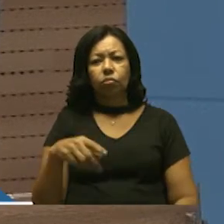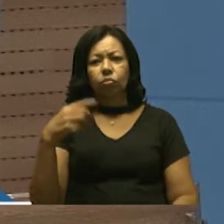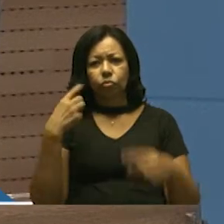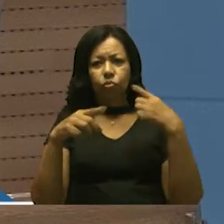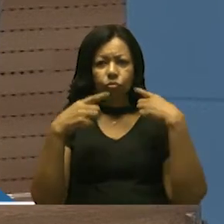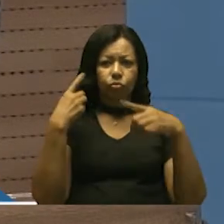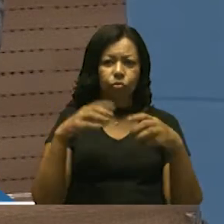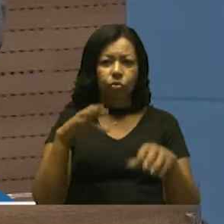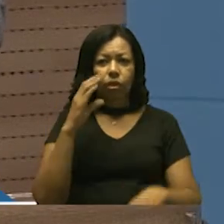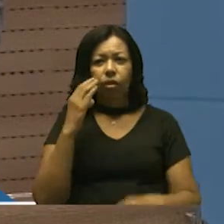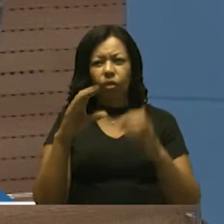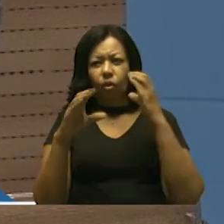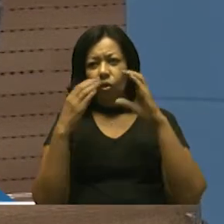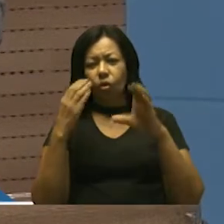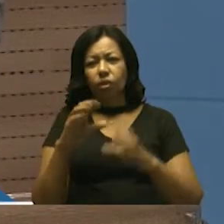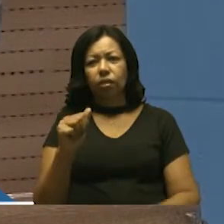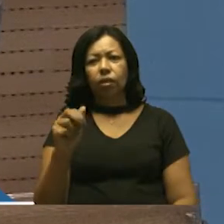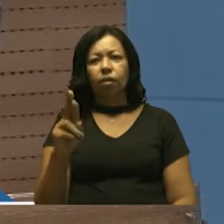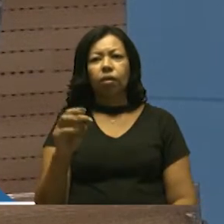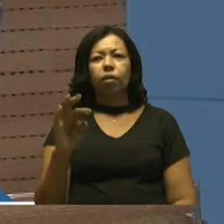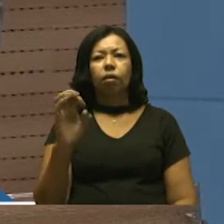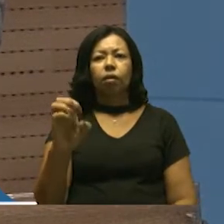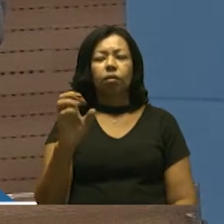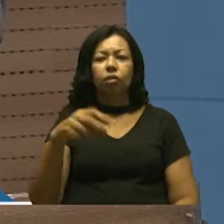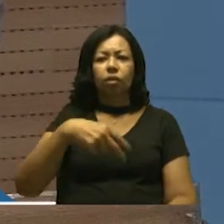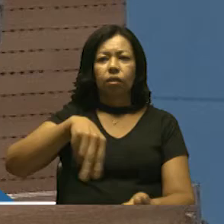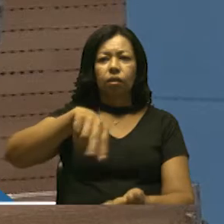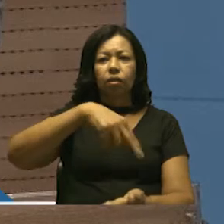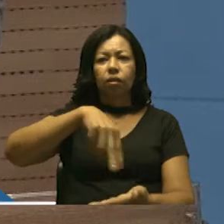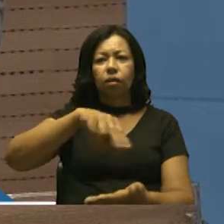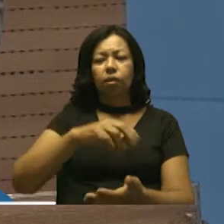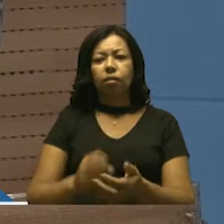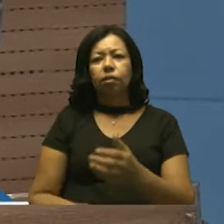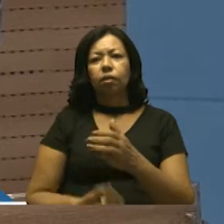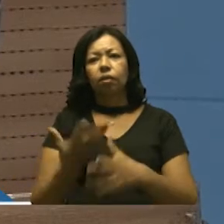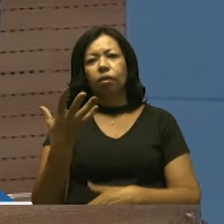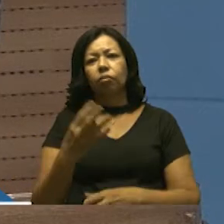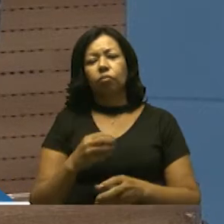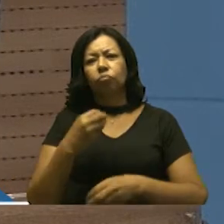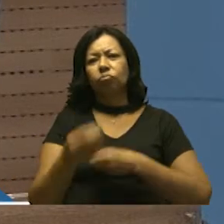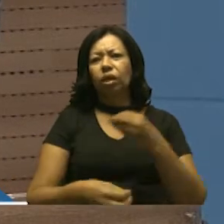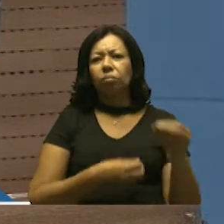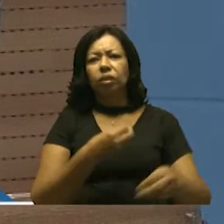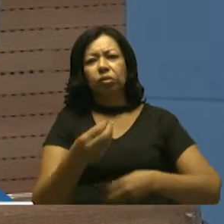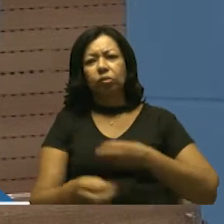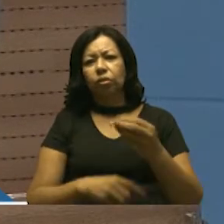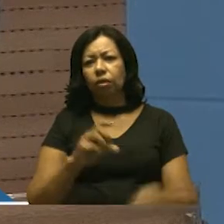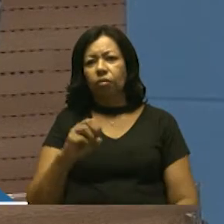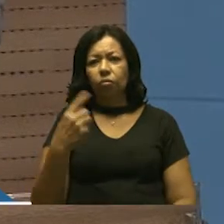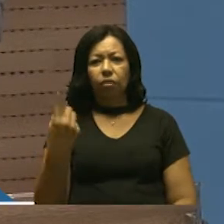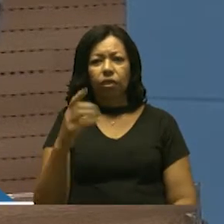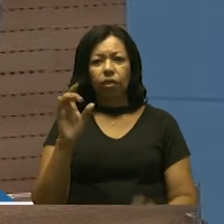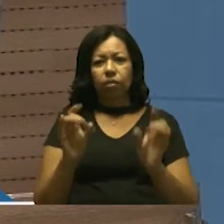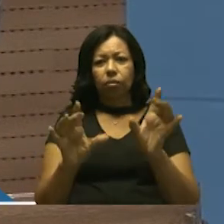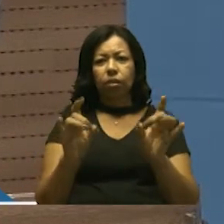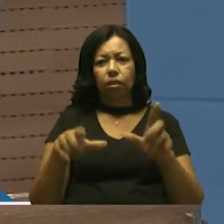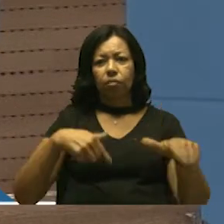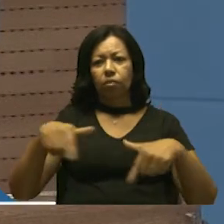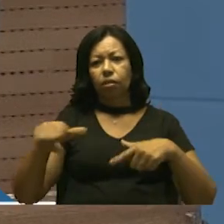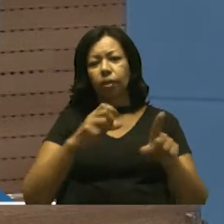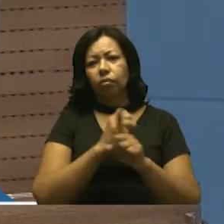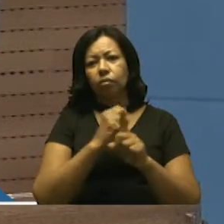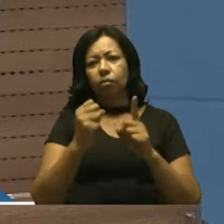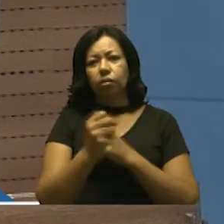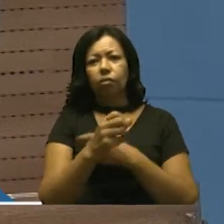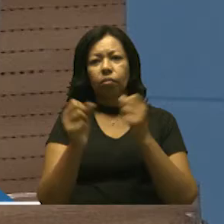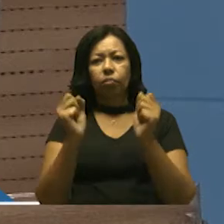cantores lendários, arte e sua dança, criando uma mistura única e especial. O trabalho social